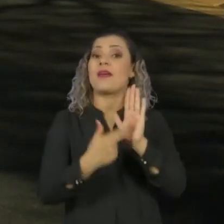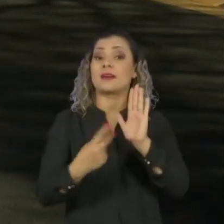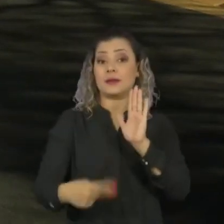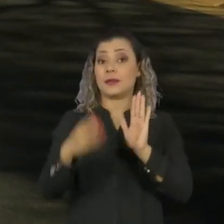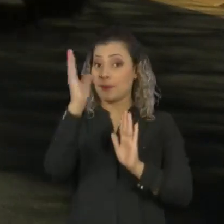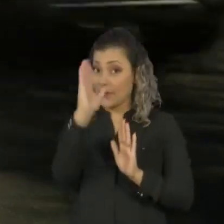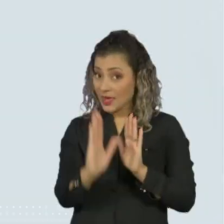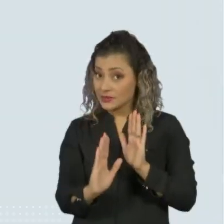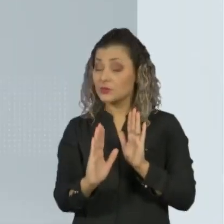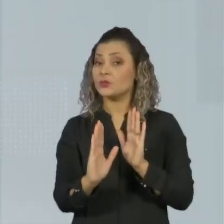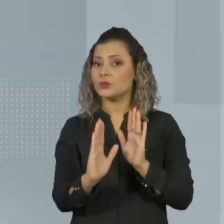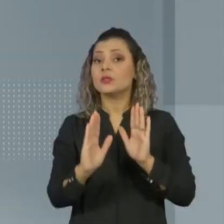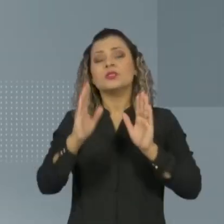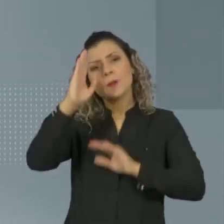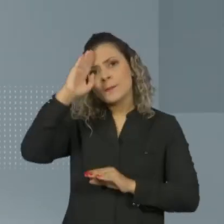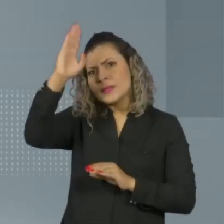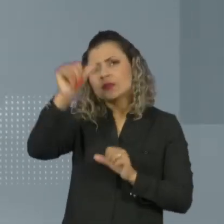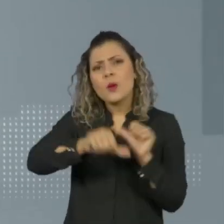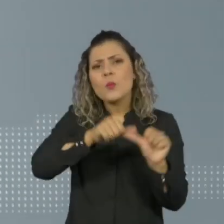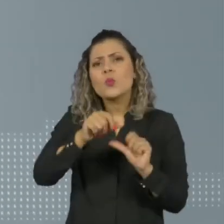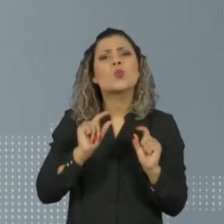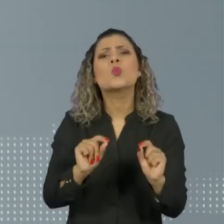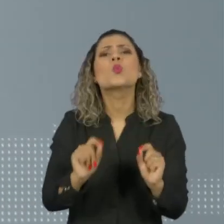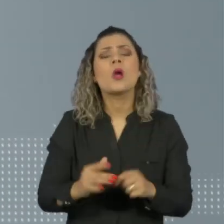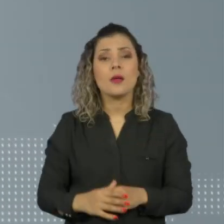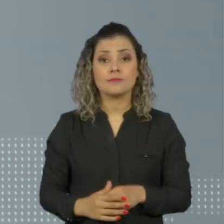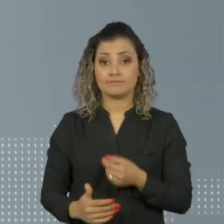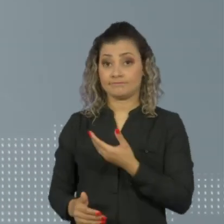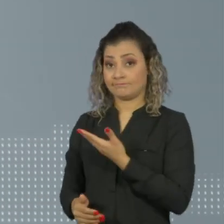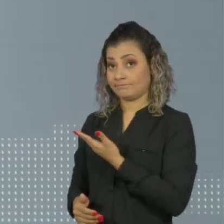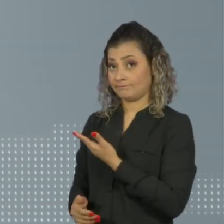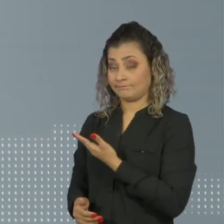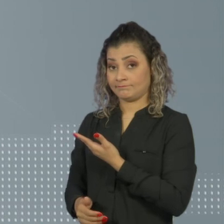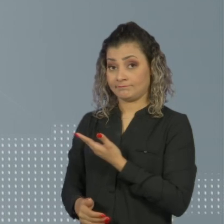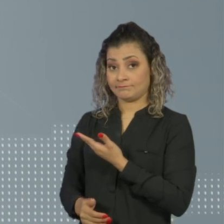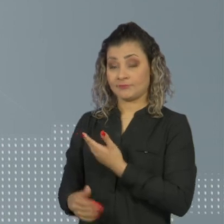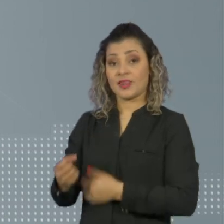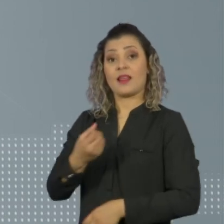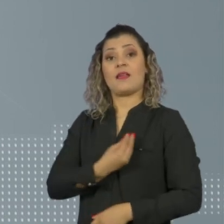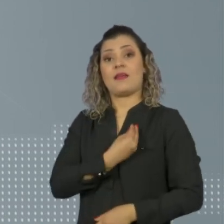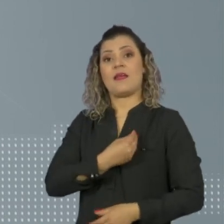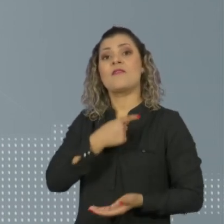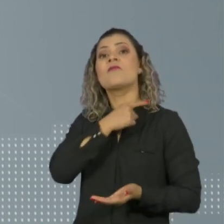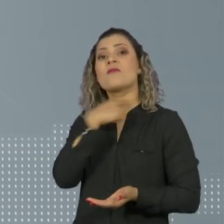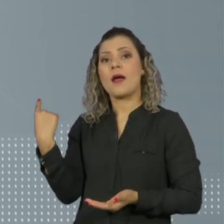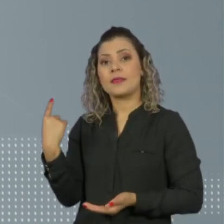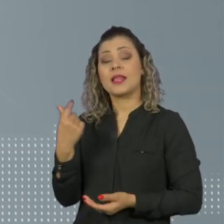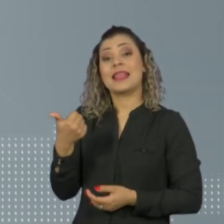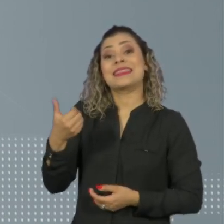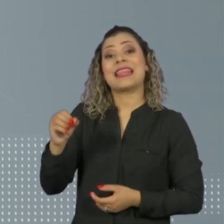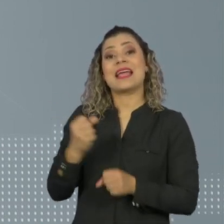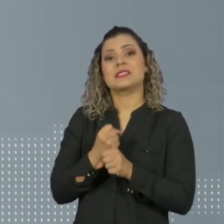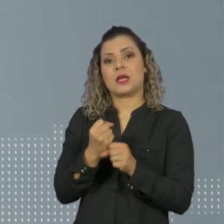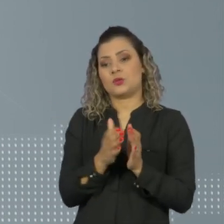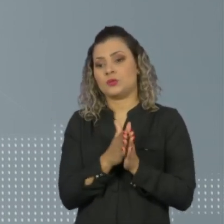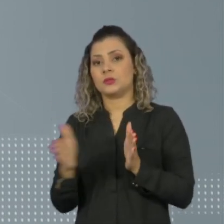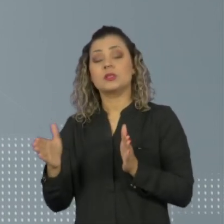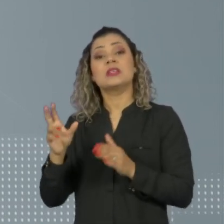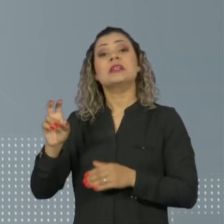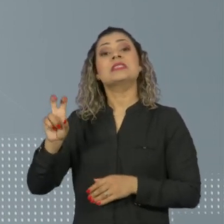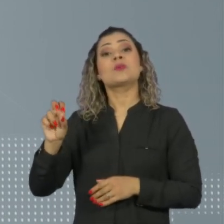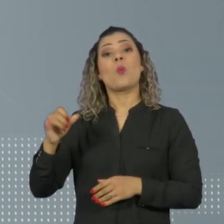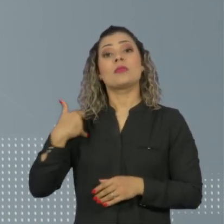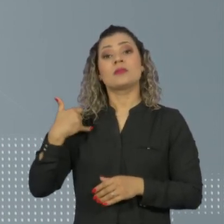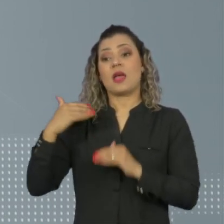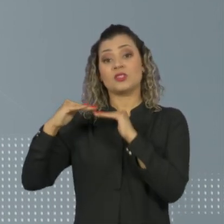Brasileiro. Entre as principais mudanças está a prorrogação da validade para 10 anos para condutores com menos de 50